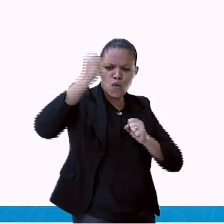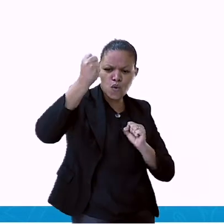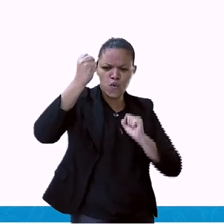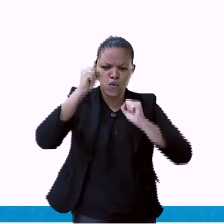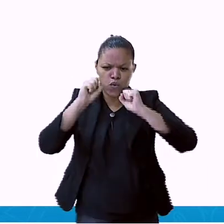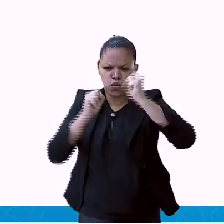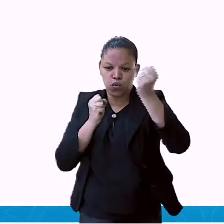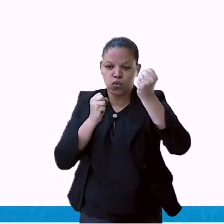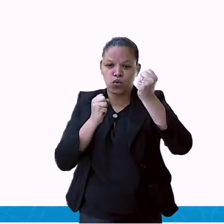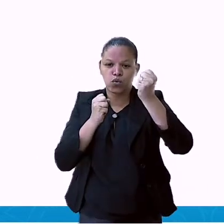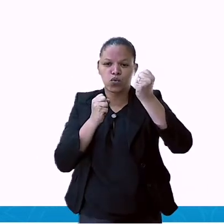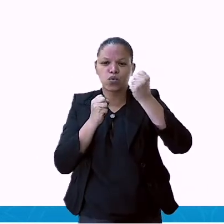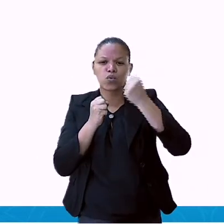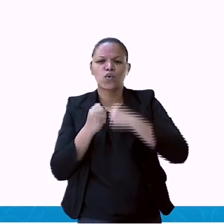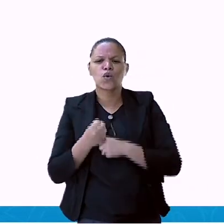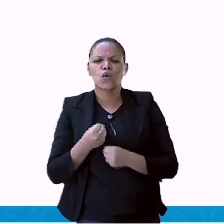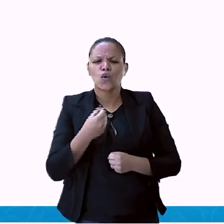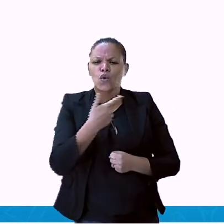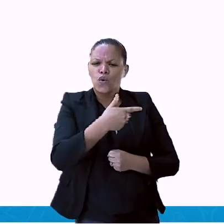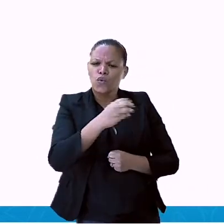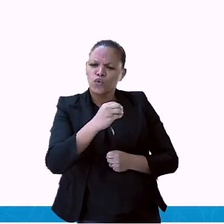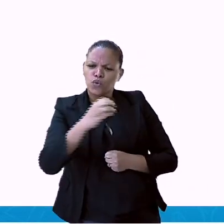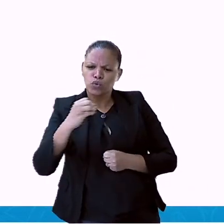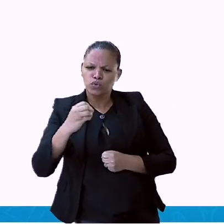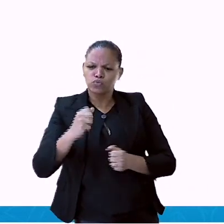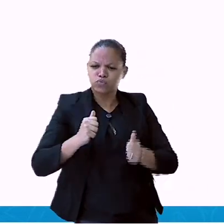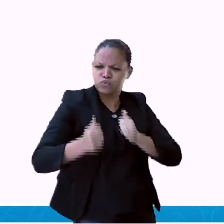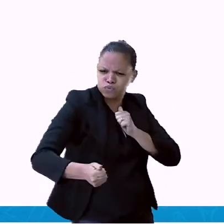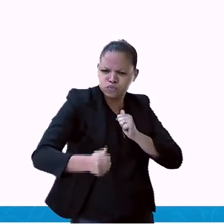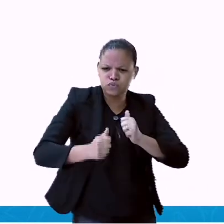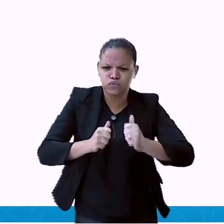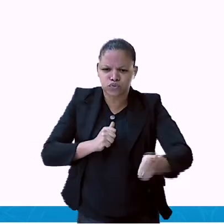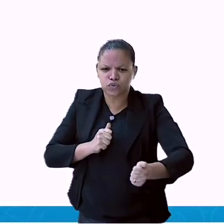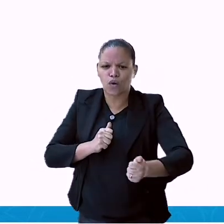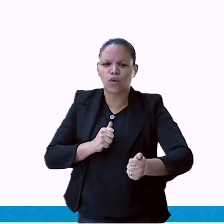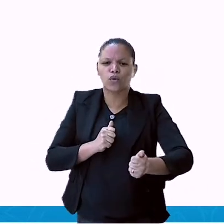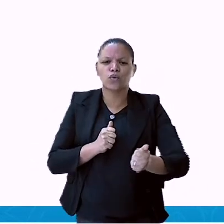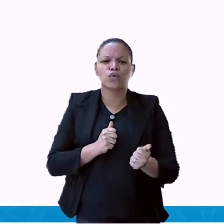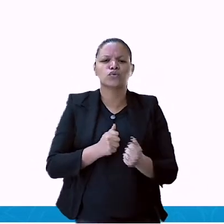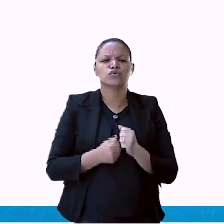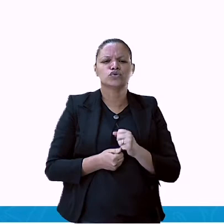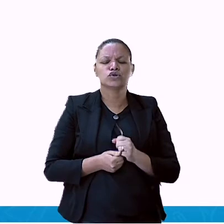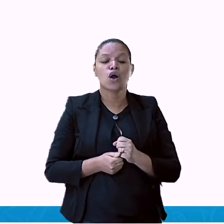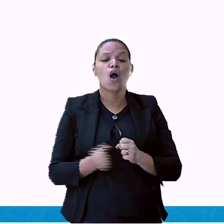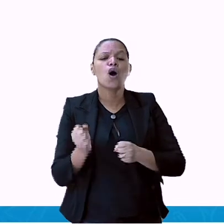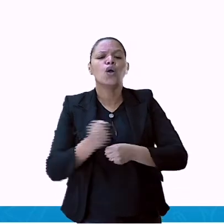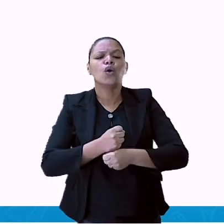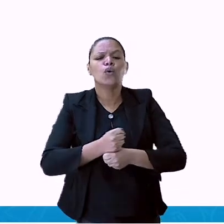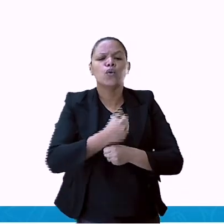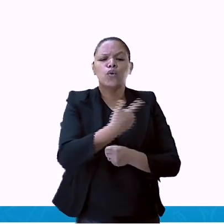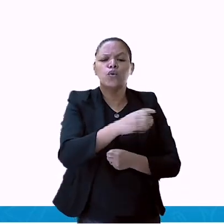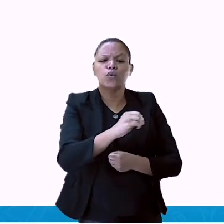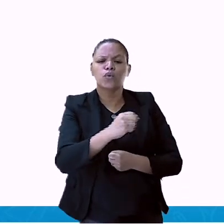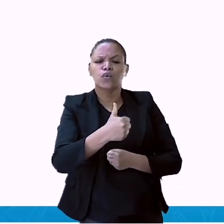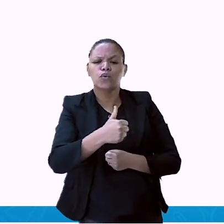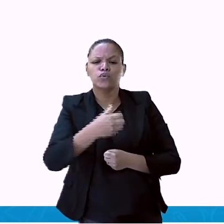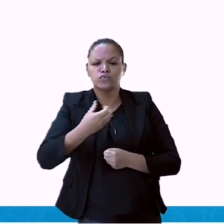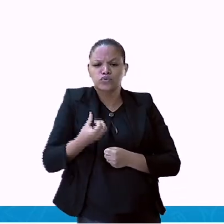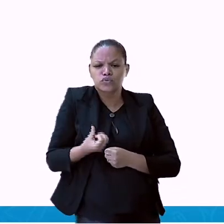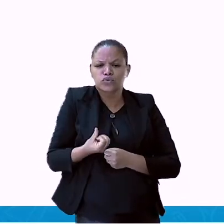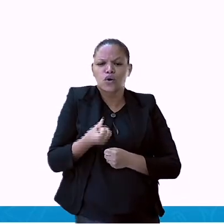praticavam atletismo e 300 ginástica. Agora, no ano de 2017,